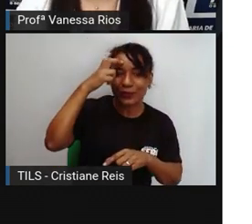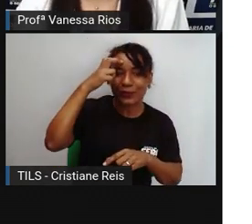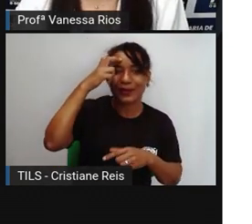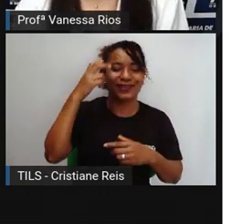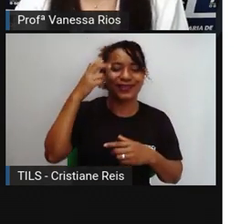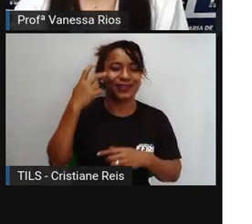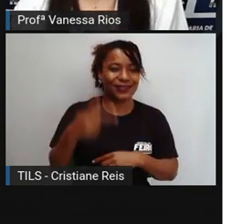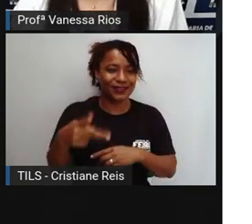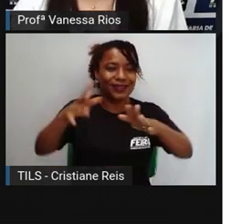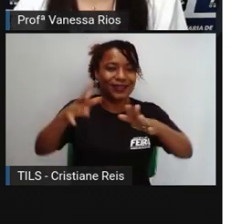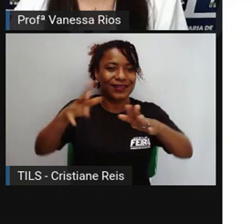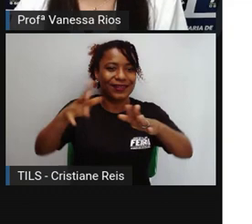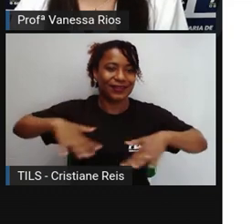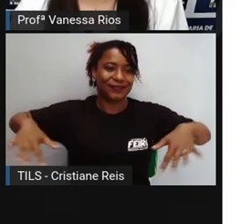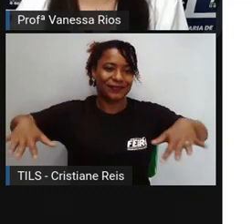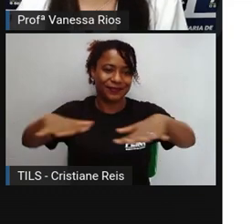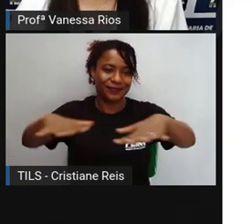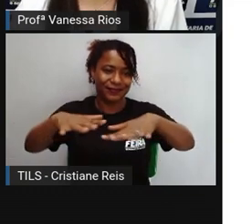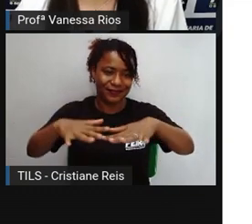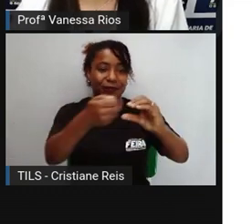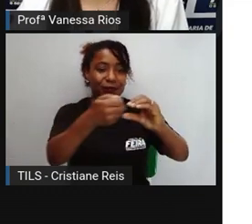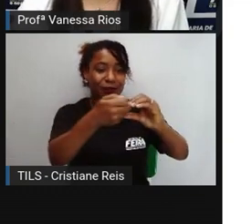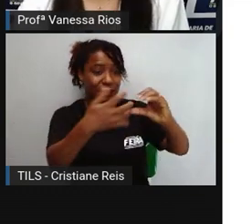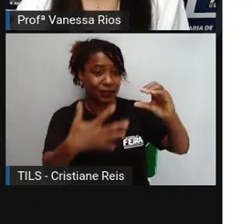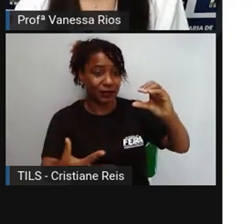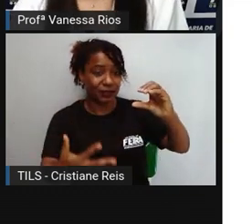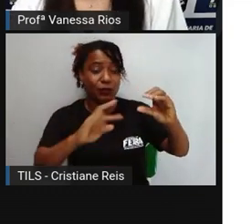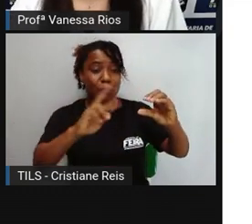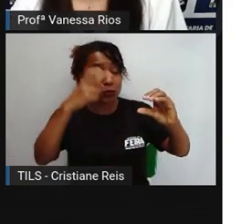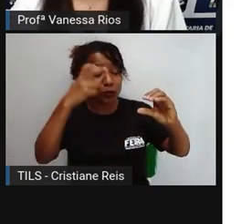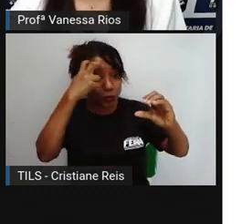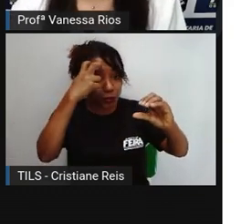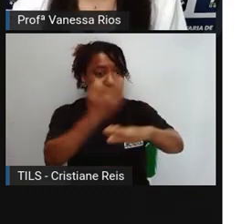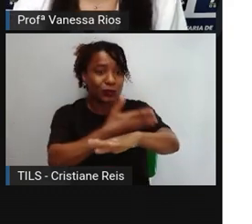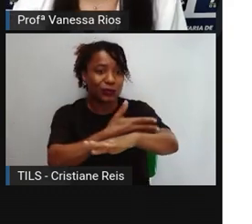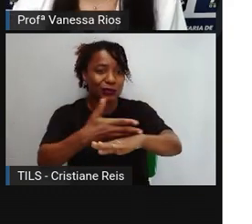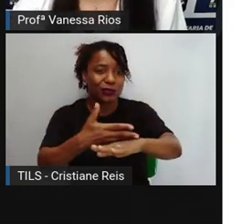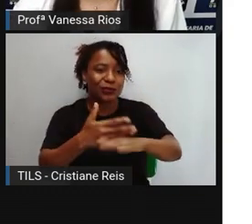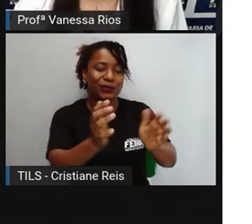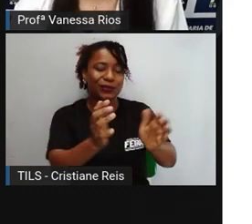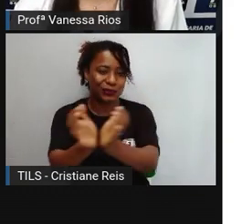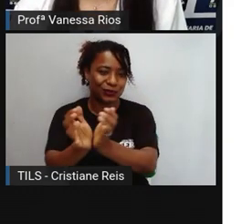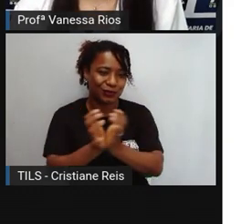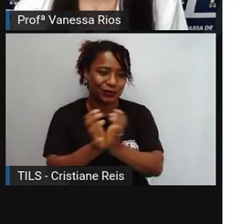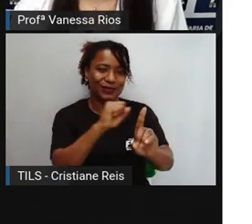impressão, das características culturais de cada grupo social.